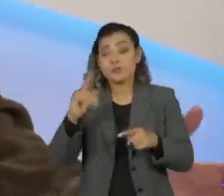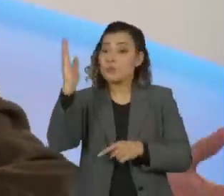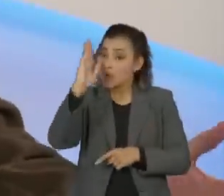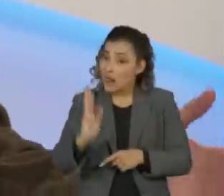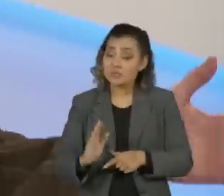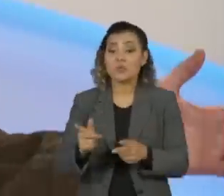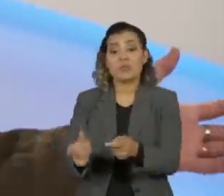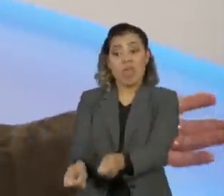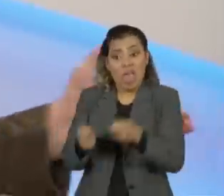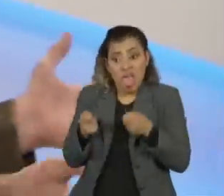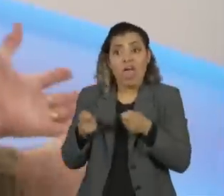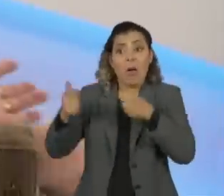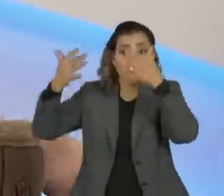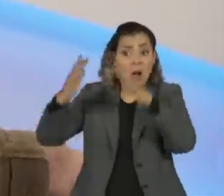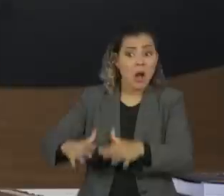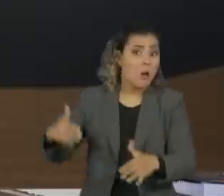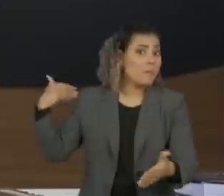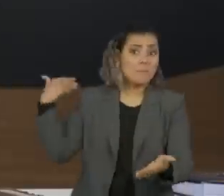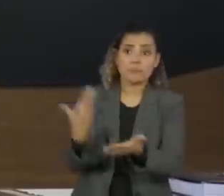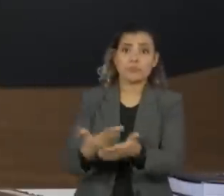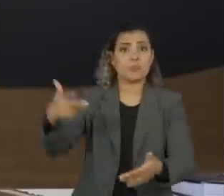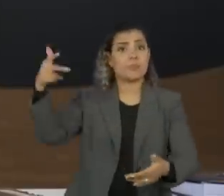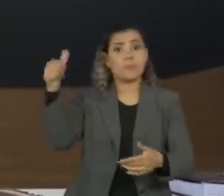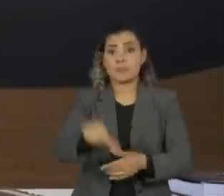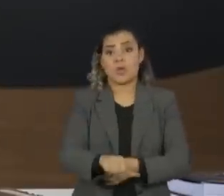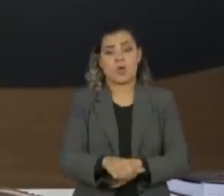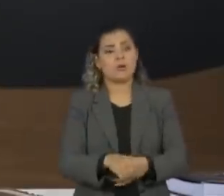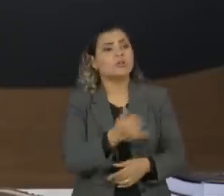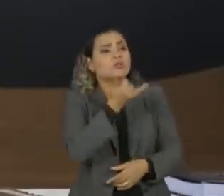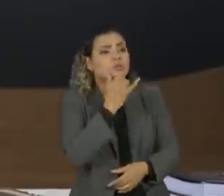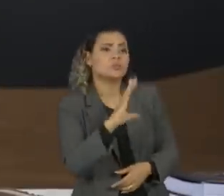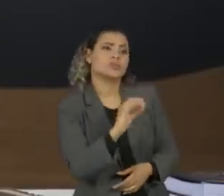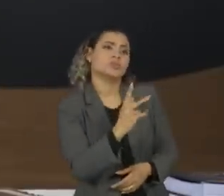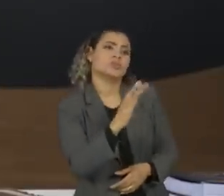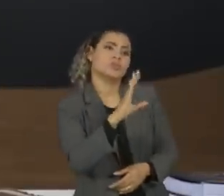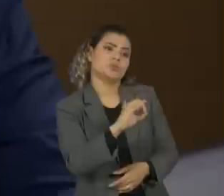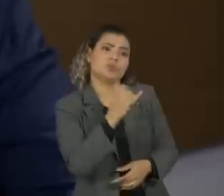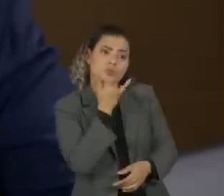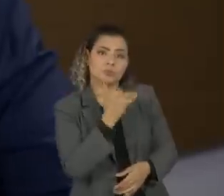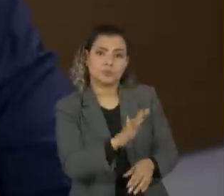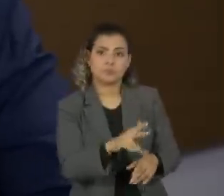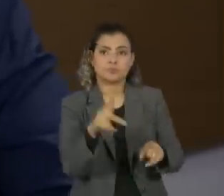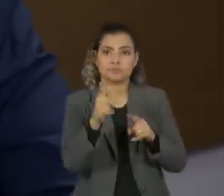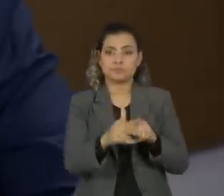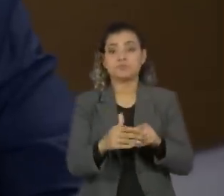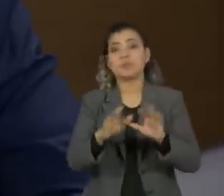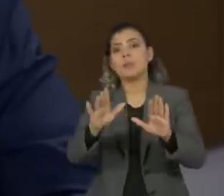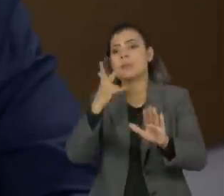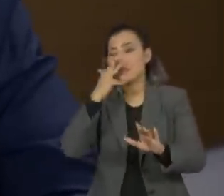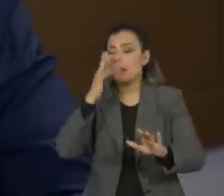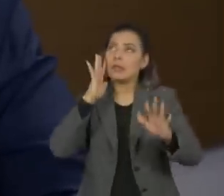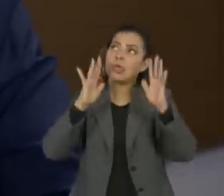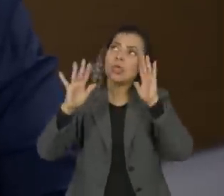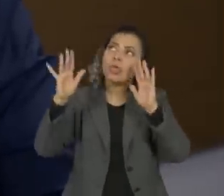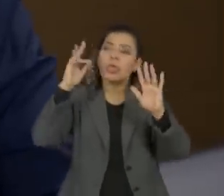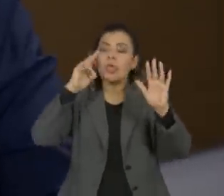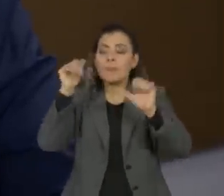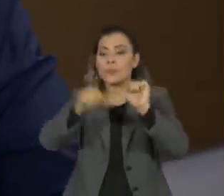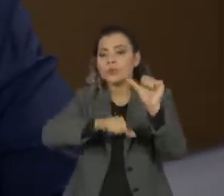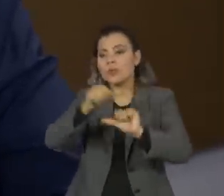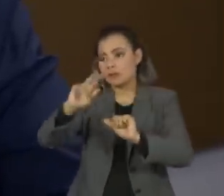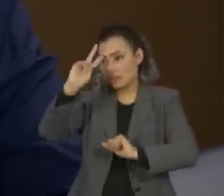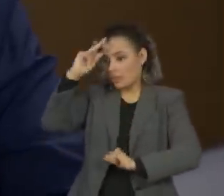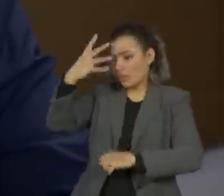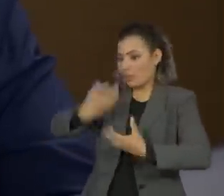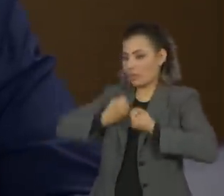maior recessão até então da história... Eu cortei o Chico antes. Chico, deixa ele falar. Lobão, você estava falando de mudanças e desilusões súbitas. E